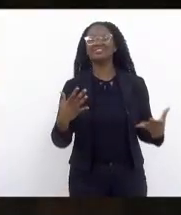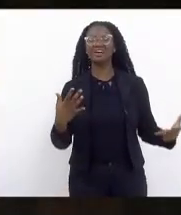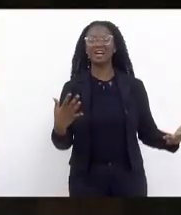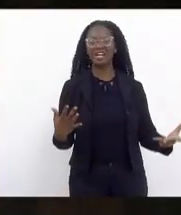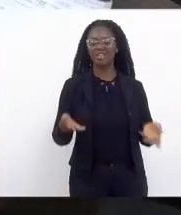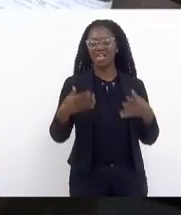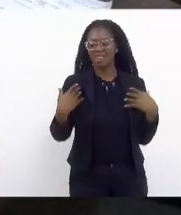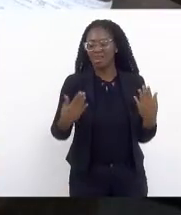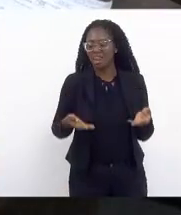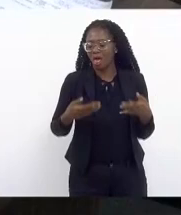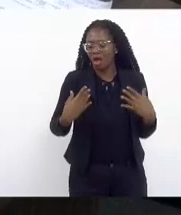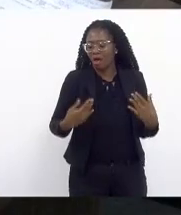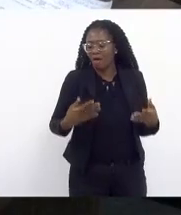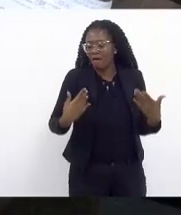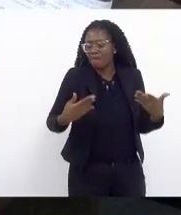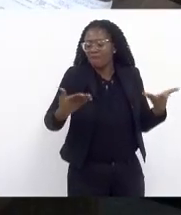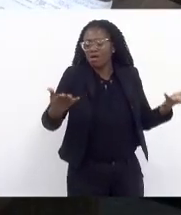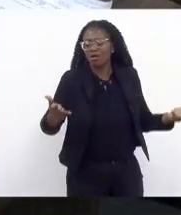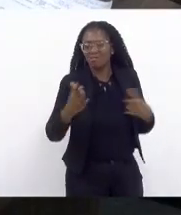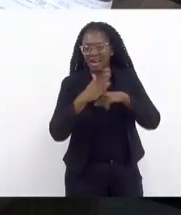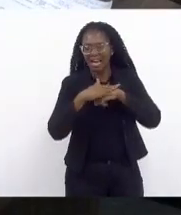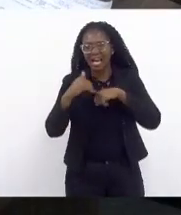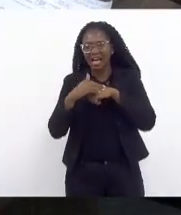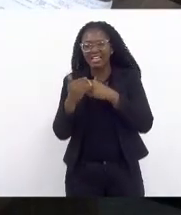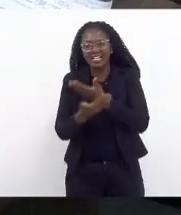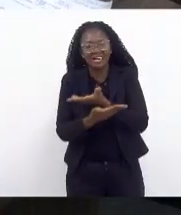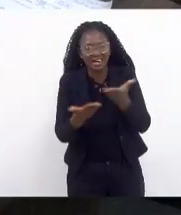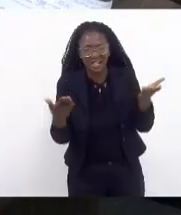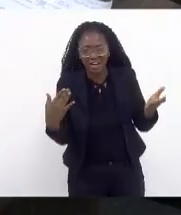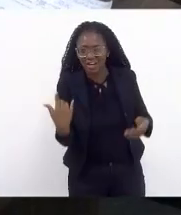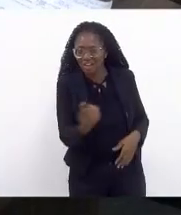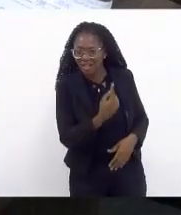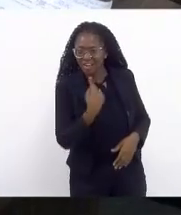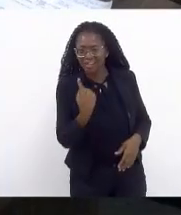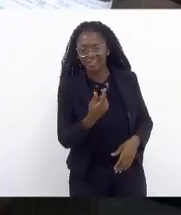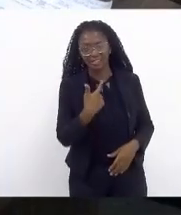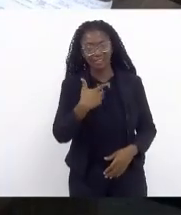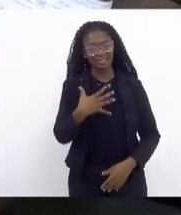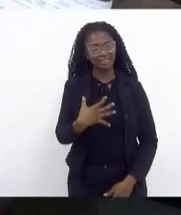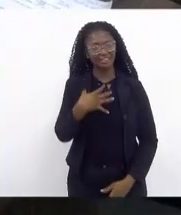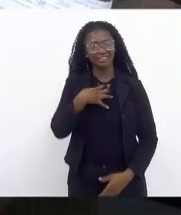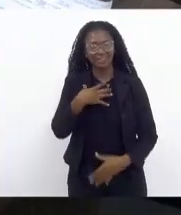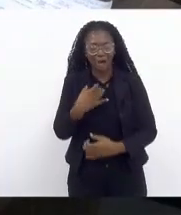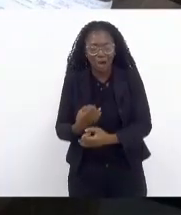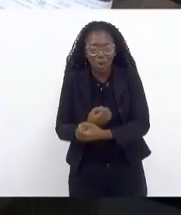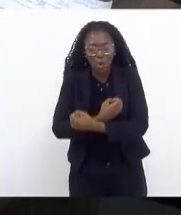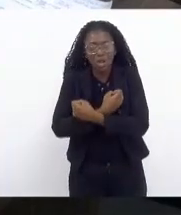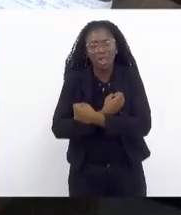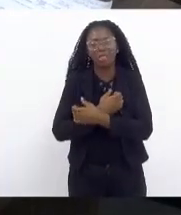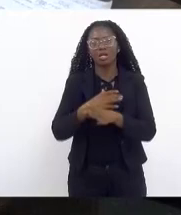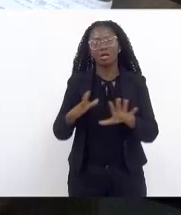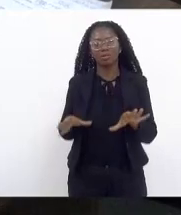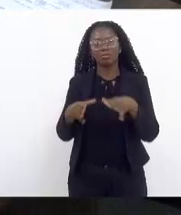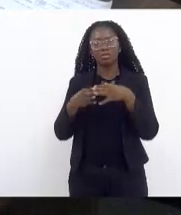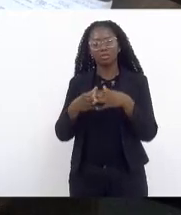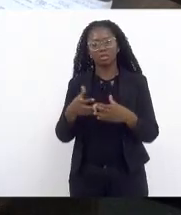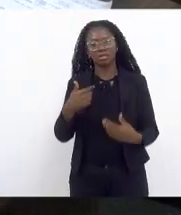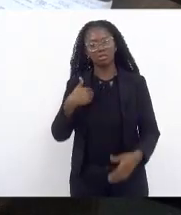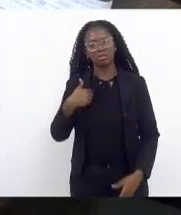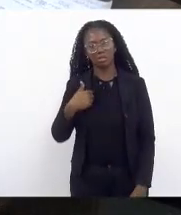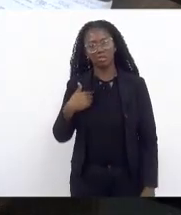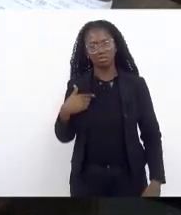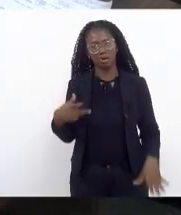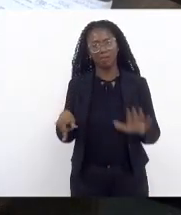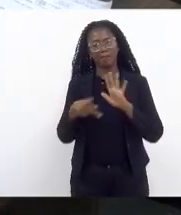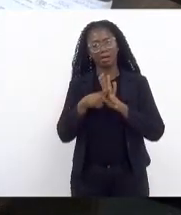leveza um carinho para com todos nós aqui me sinto muito acolhida na comissão que eu faço questão de participar